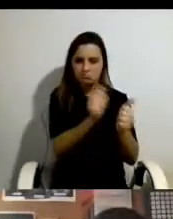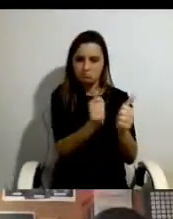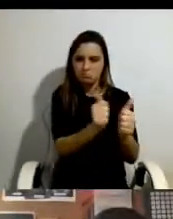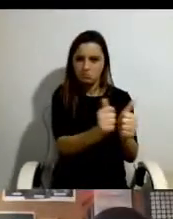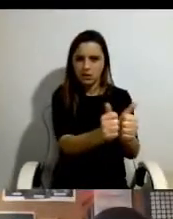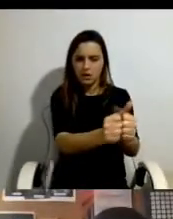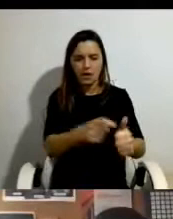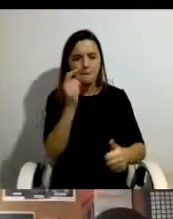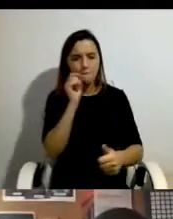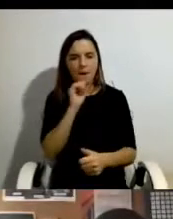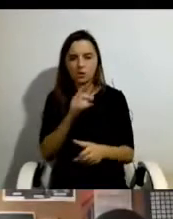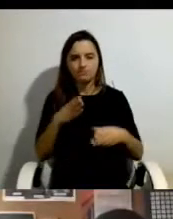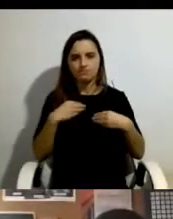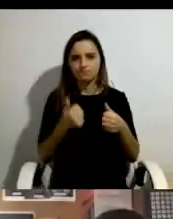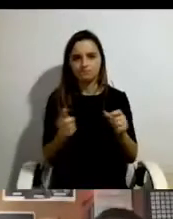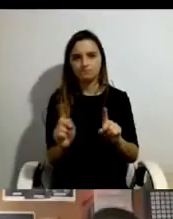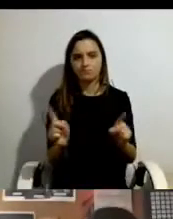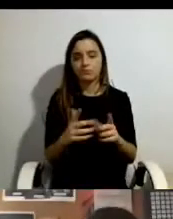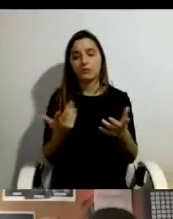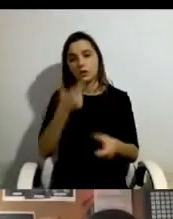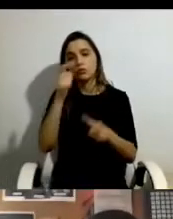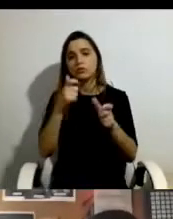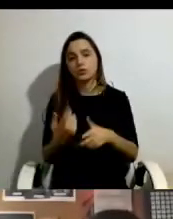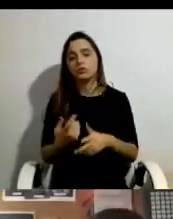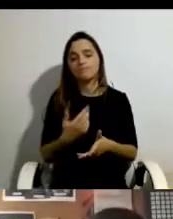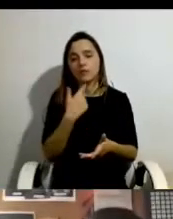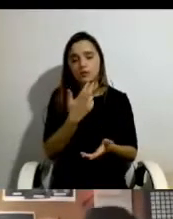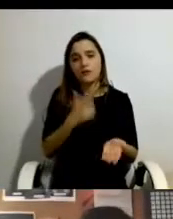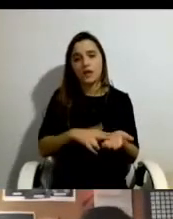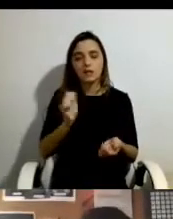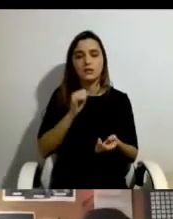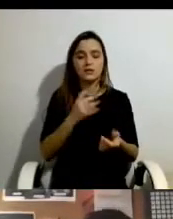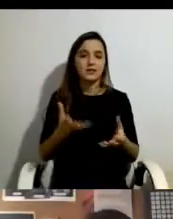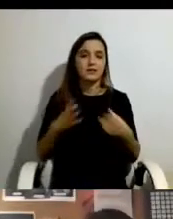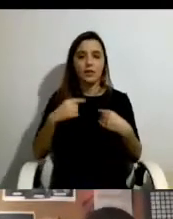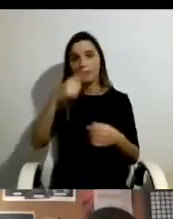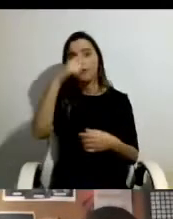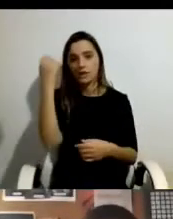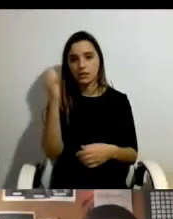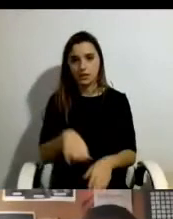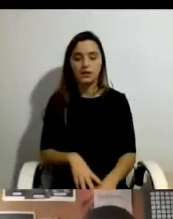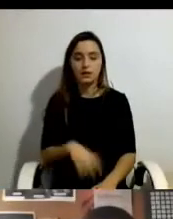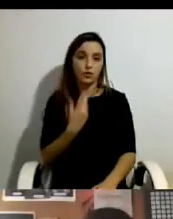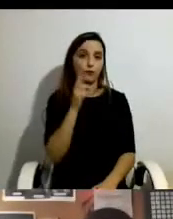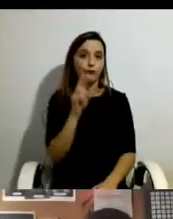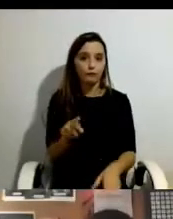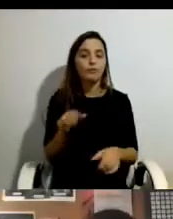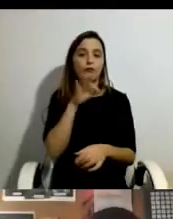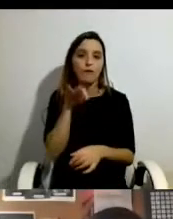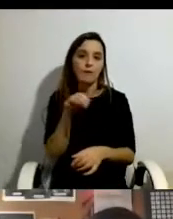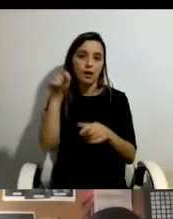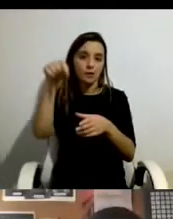facto, as pessoas reconhecem que isto é difícil, que as resistências, e nós constatamos isso, que as resistências no interior das famílias